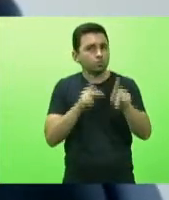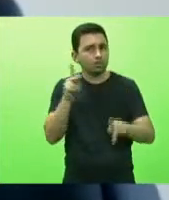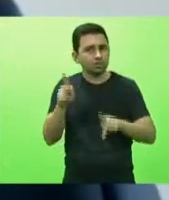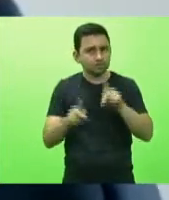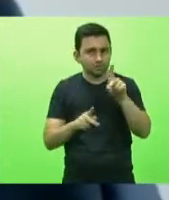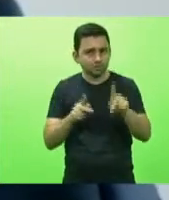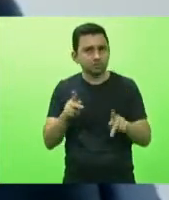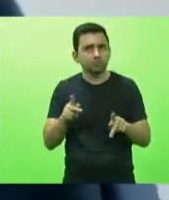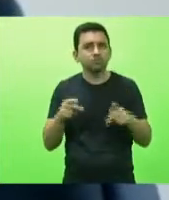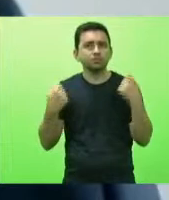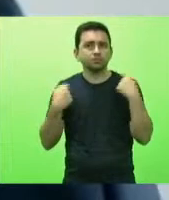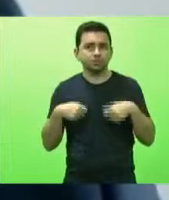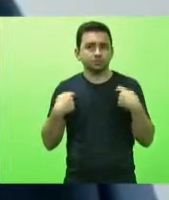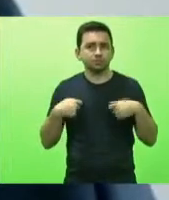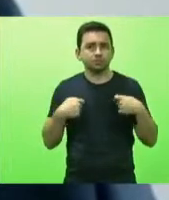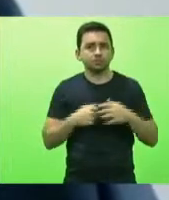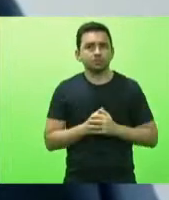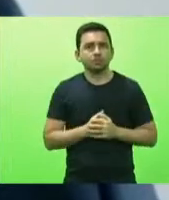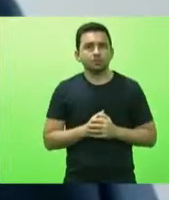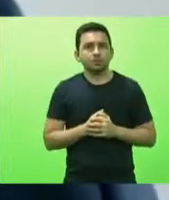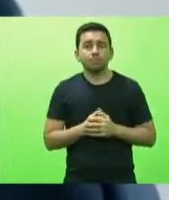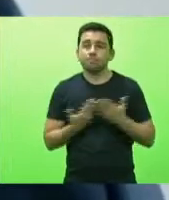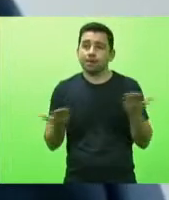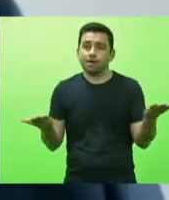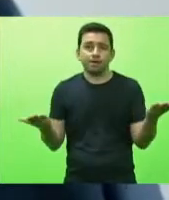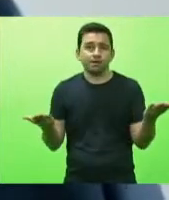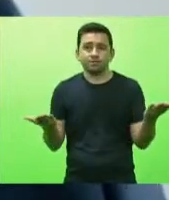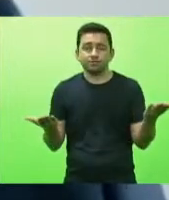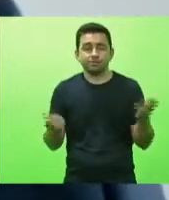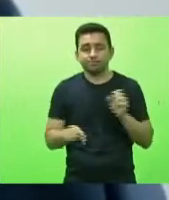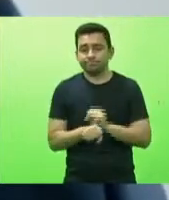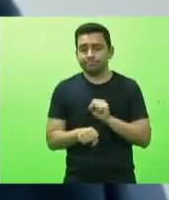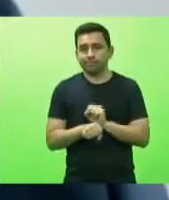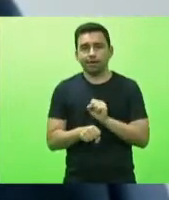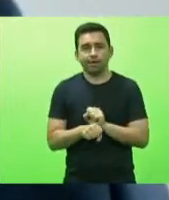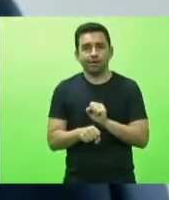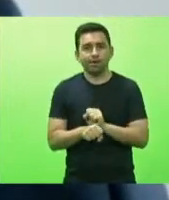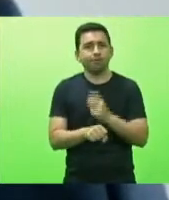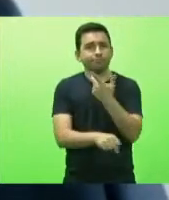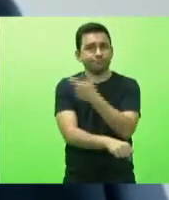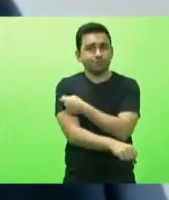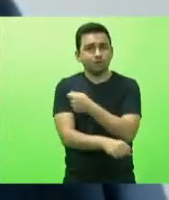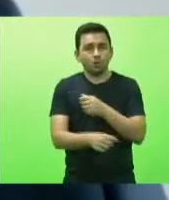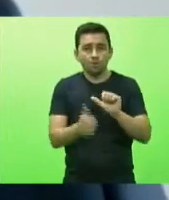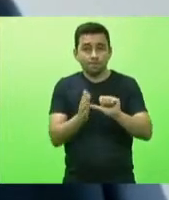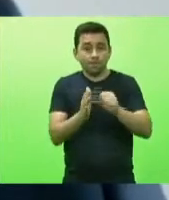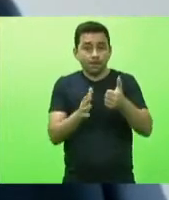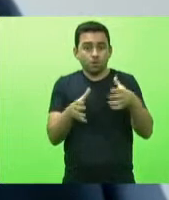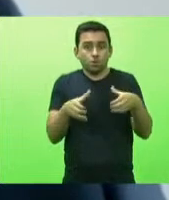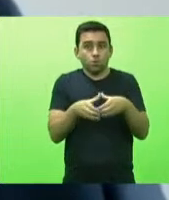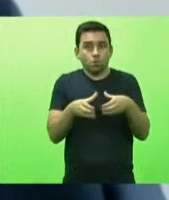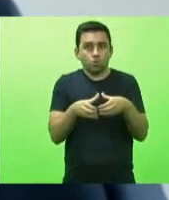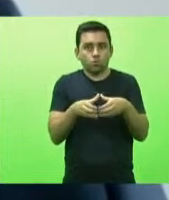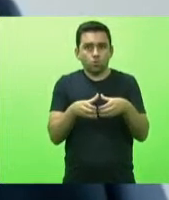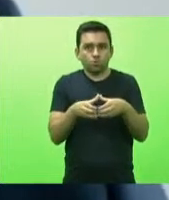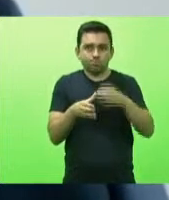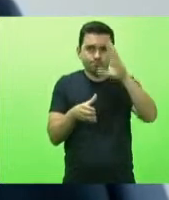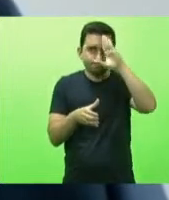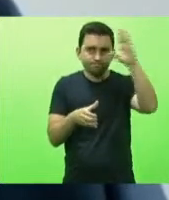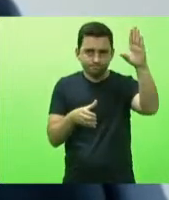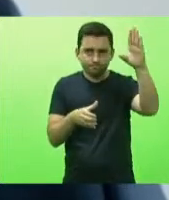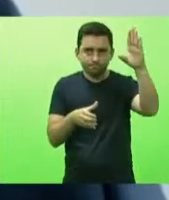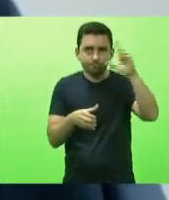deputado Márcio mas a gente está na dependência das doses então as primeiras as primeiros grupos prioritários eles nos trazem